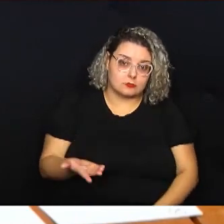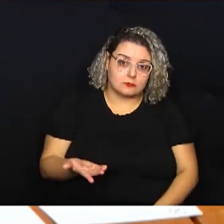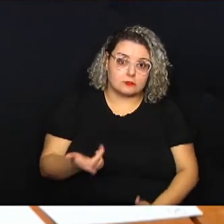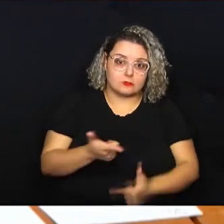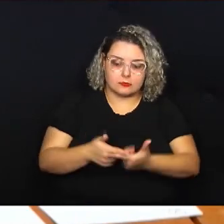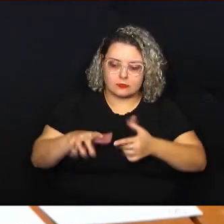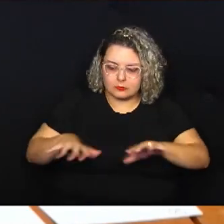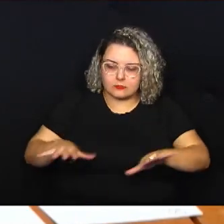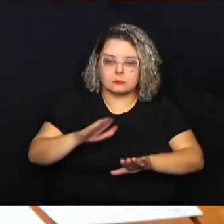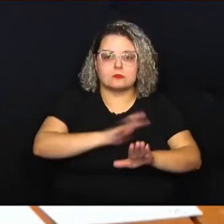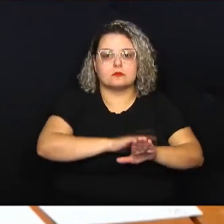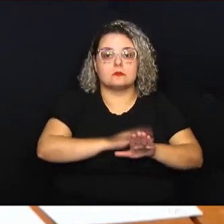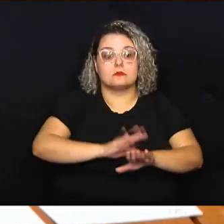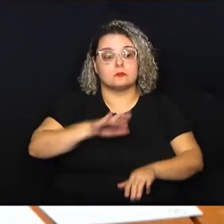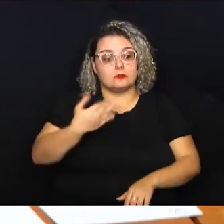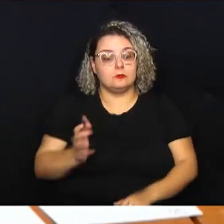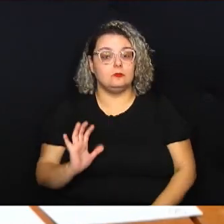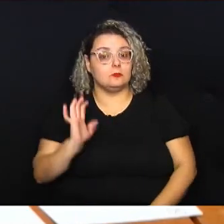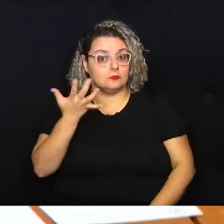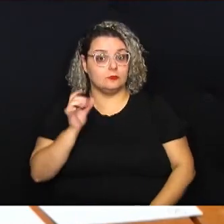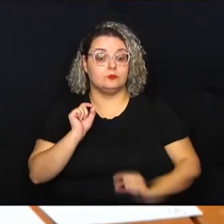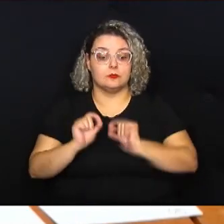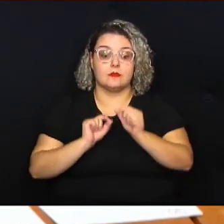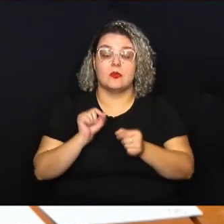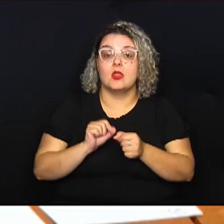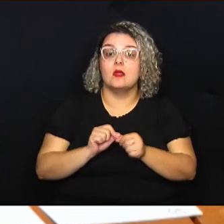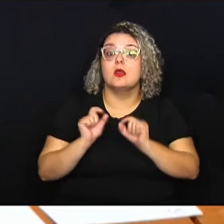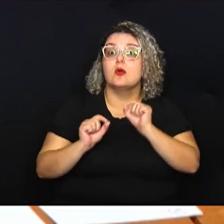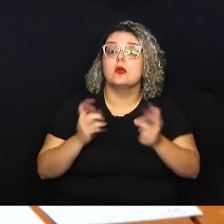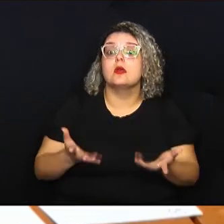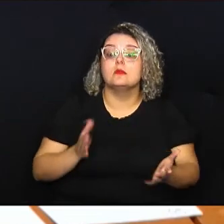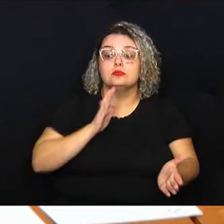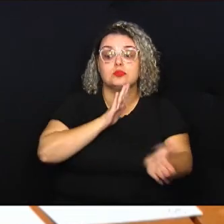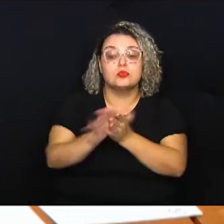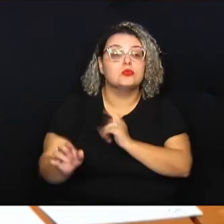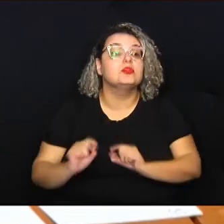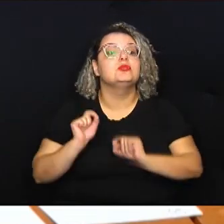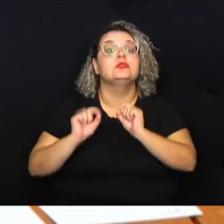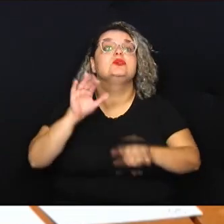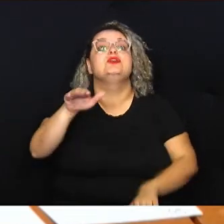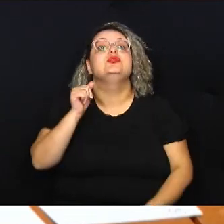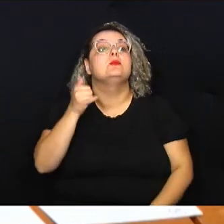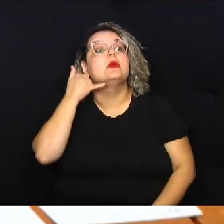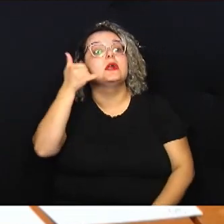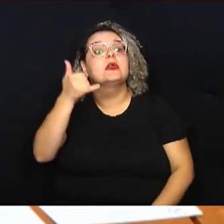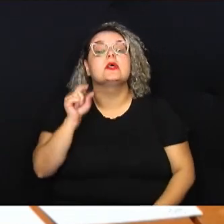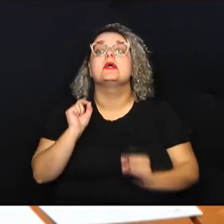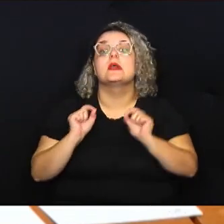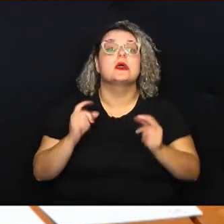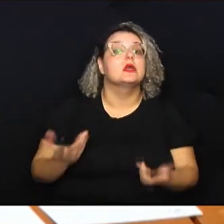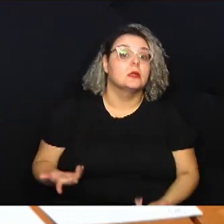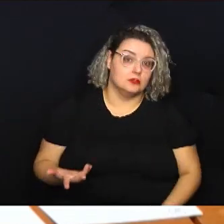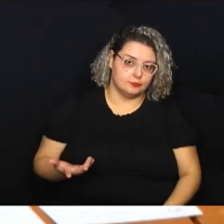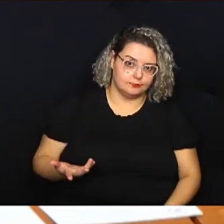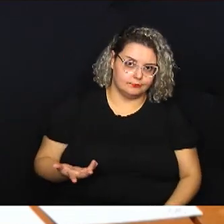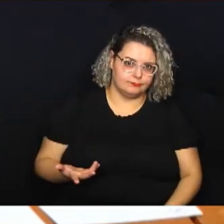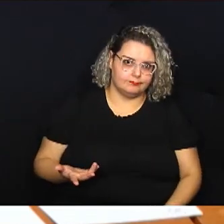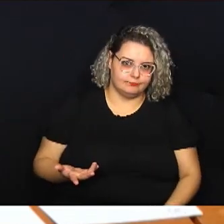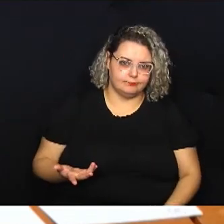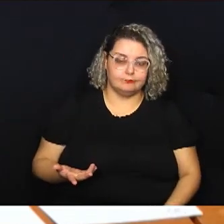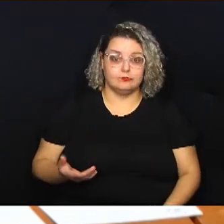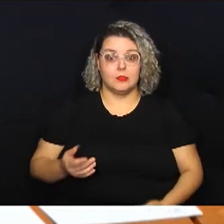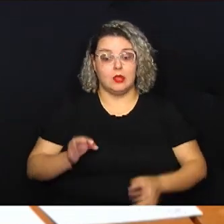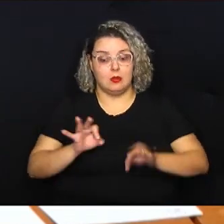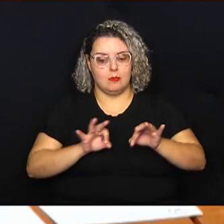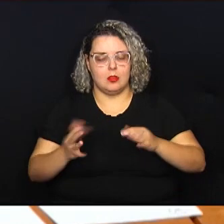as funções, na hora que está acontecendo, quem vai fazer o que, corre para onde, chama quem, liga para quem, prepara o